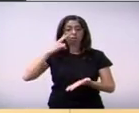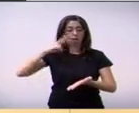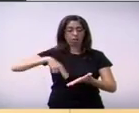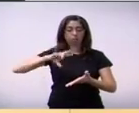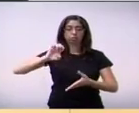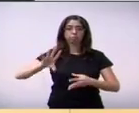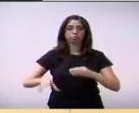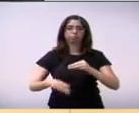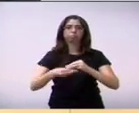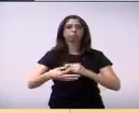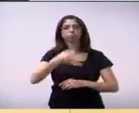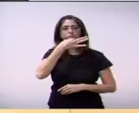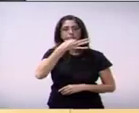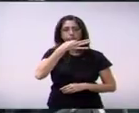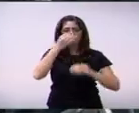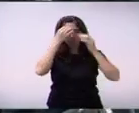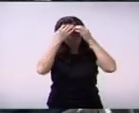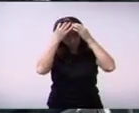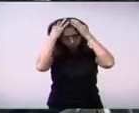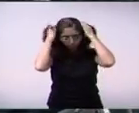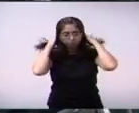das emendas das indicações.